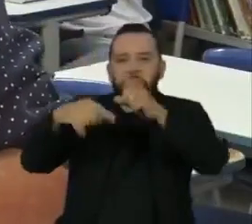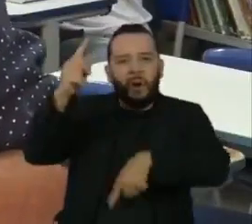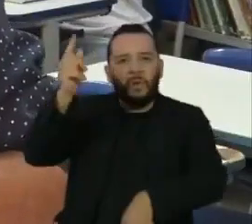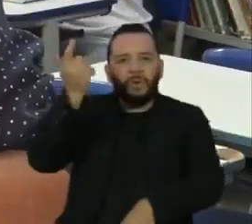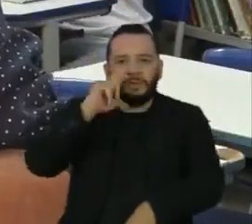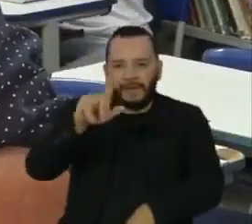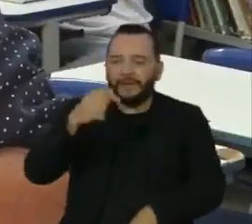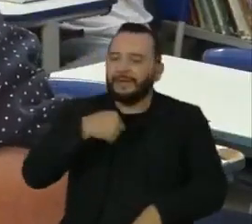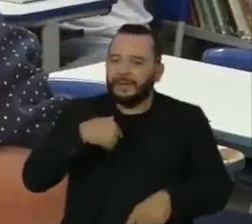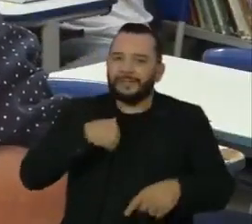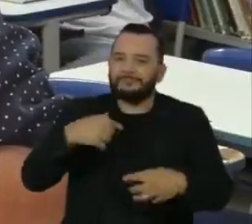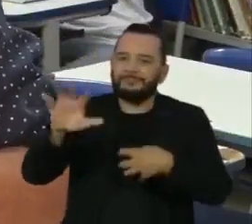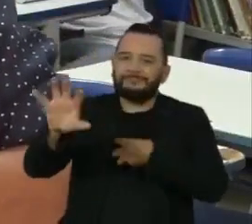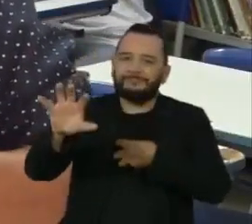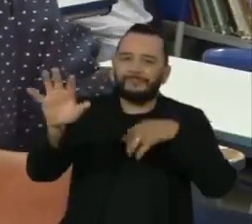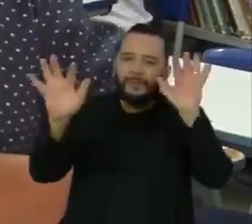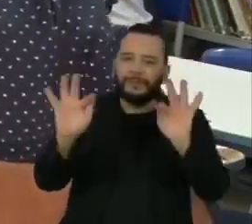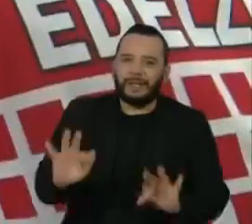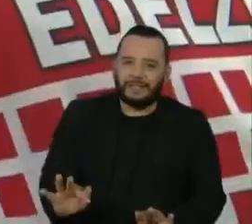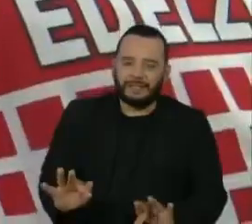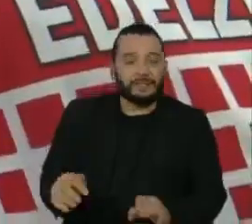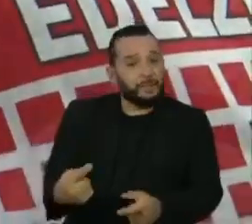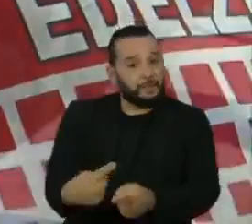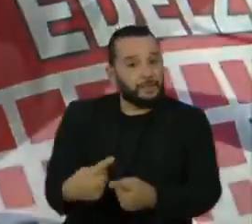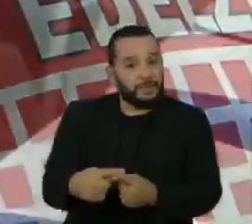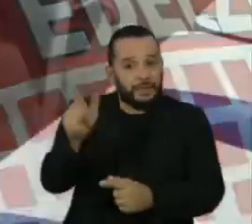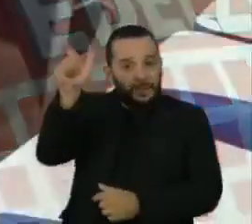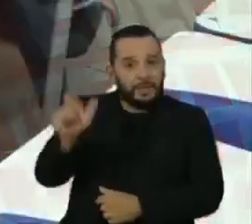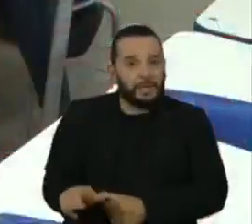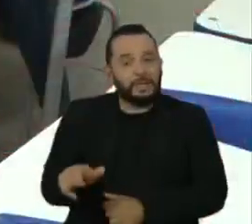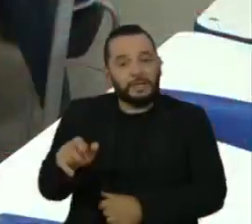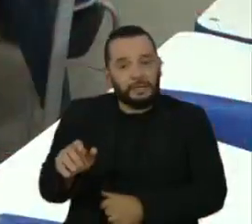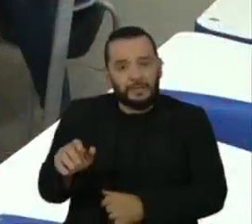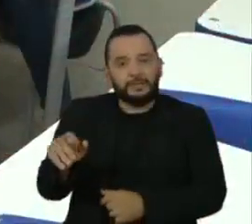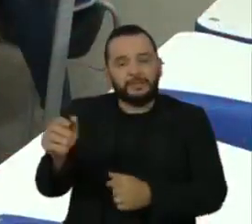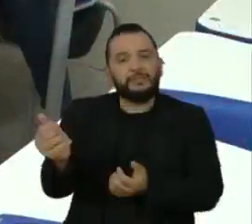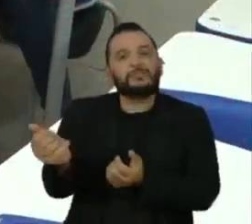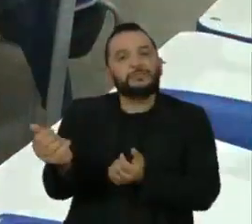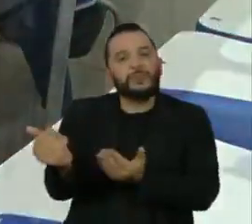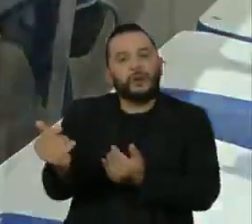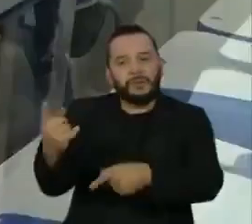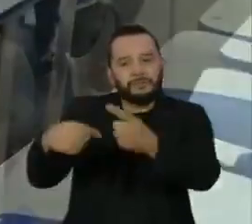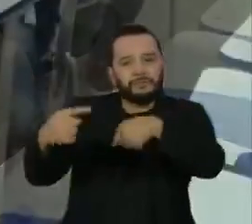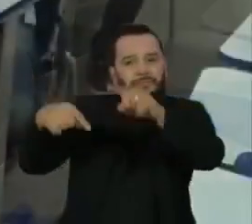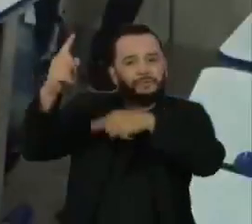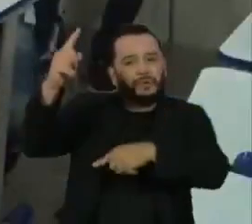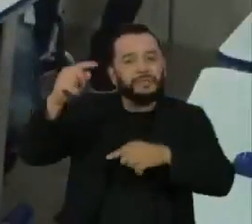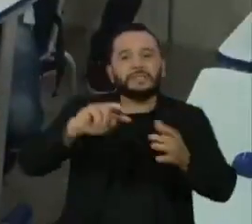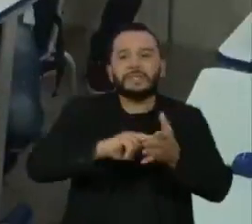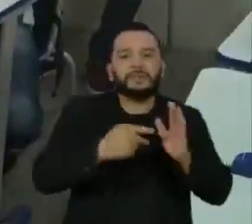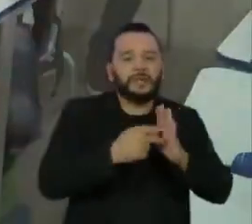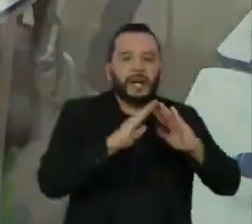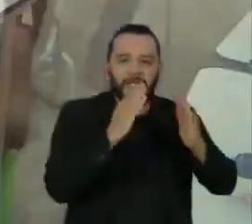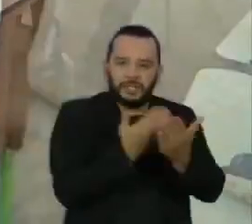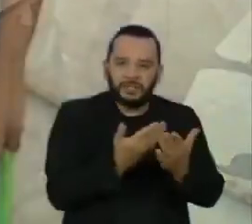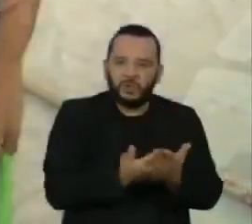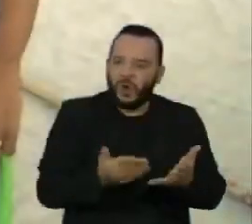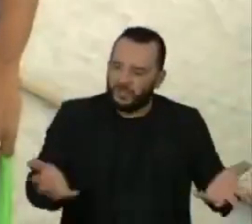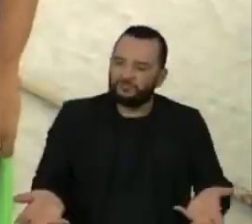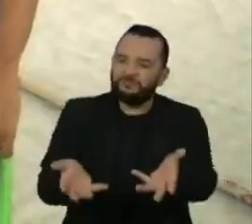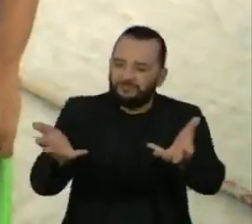eu estou feliz. Porque a escola realmente fez o seu papel. Que foi de formar cidadãos